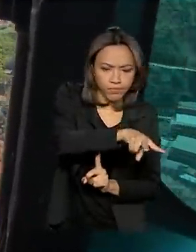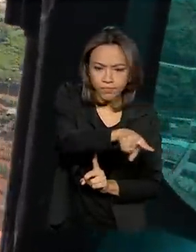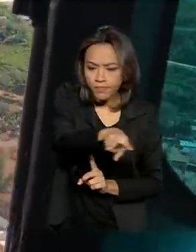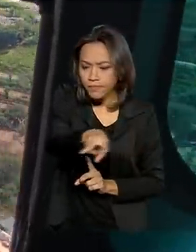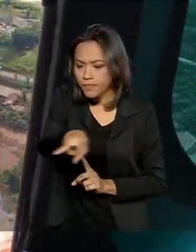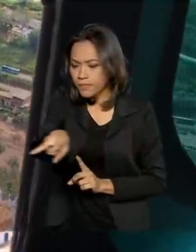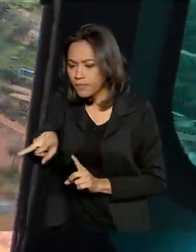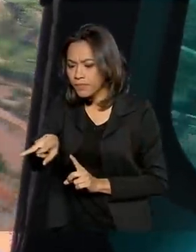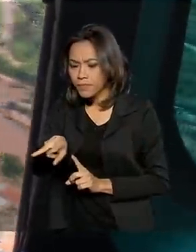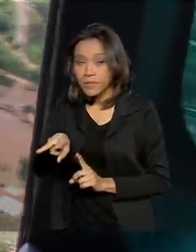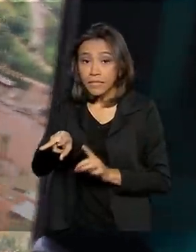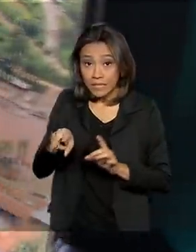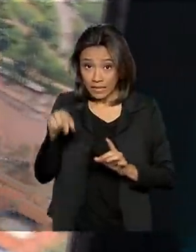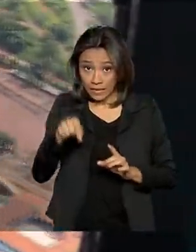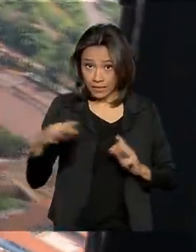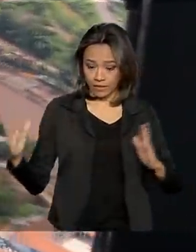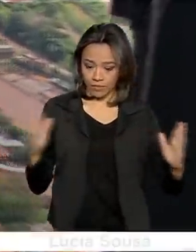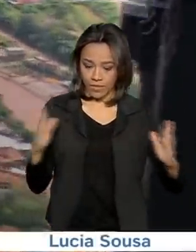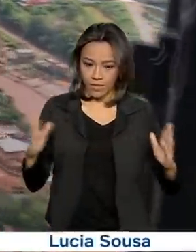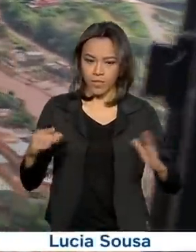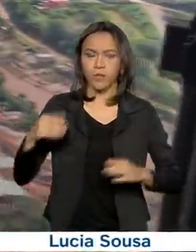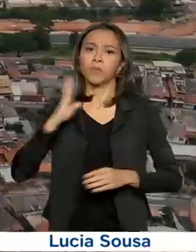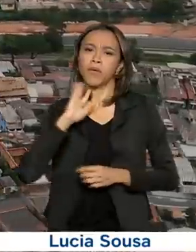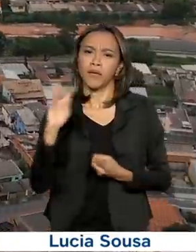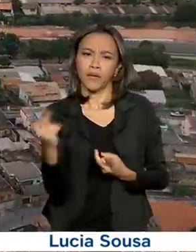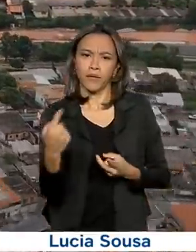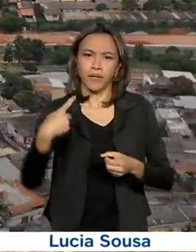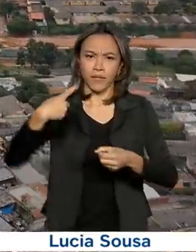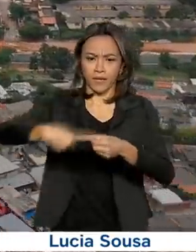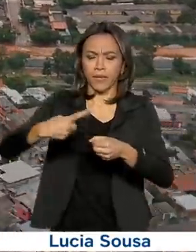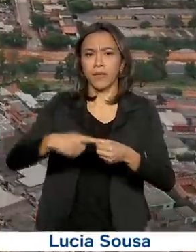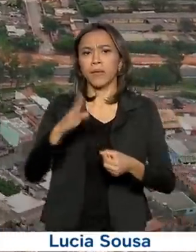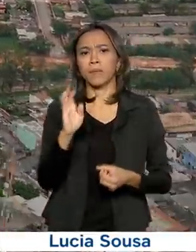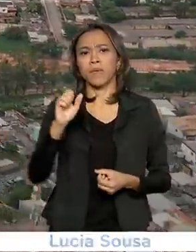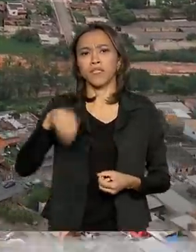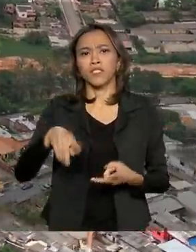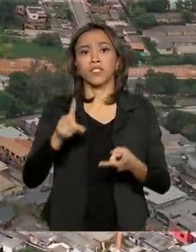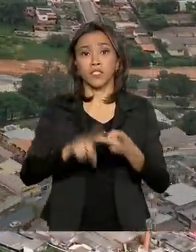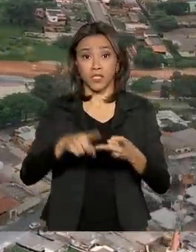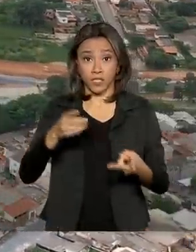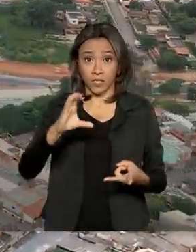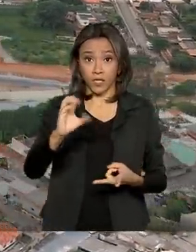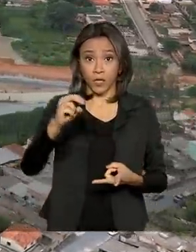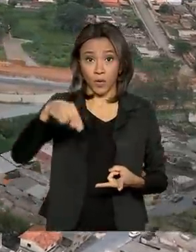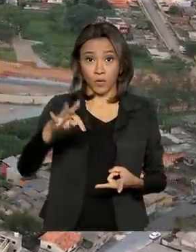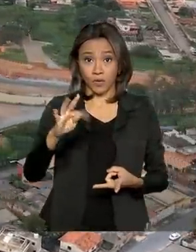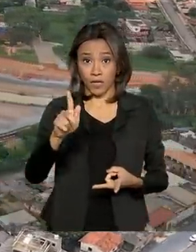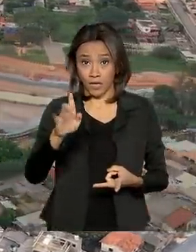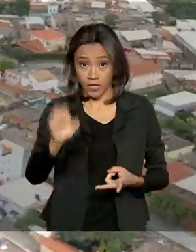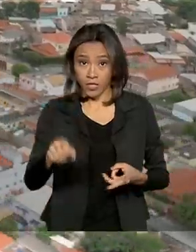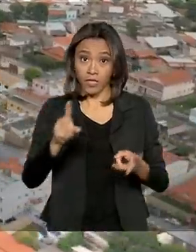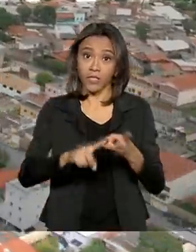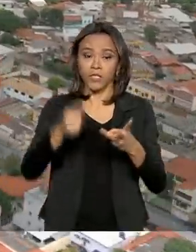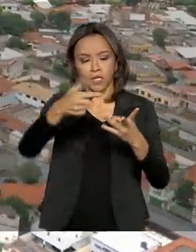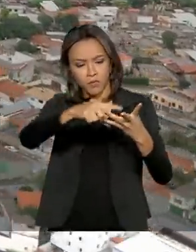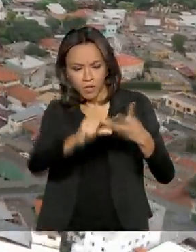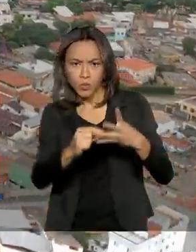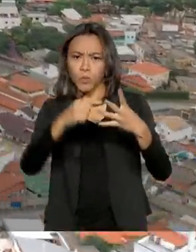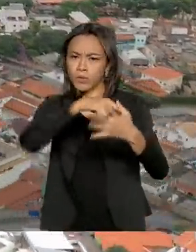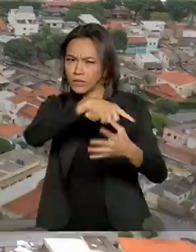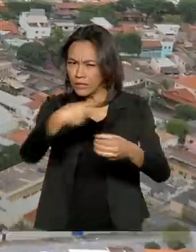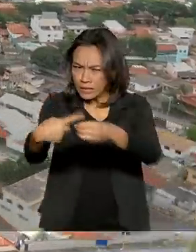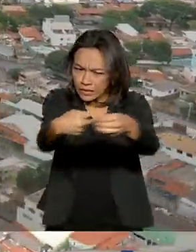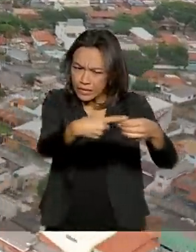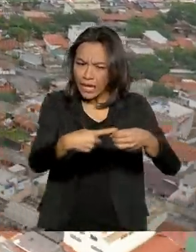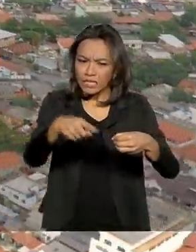Gerais. No percurso, Belo Horizonte, Betim, Contagem, Raposos, Ibirité e Sabará. E viu o